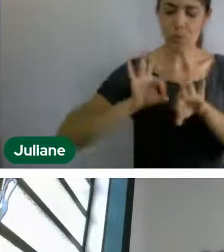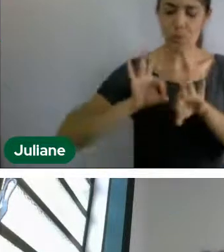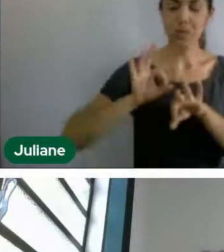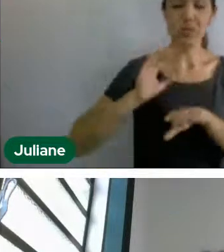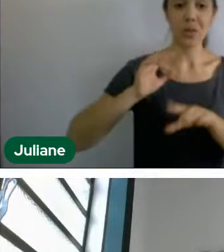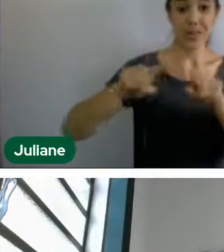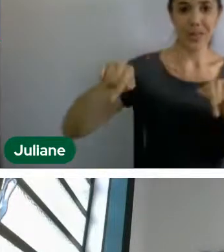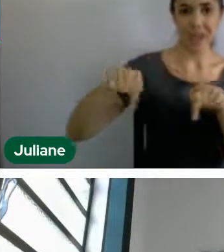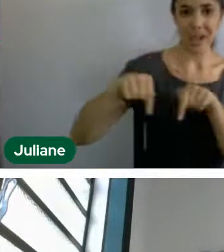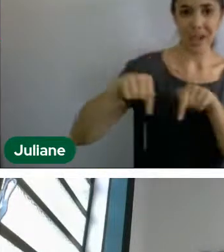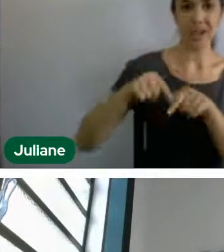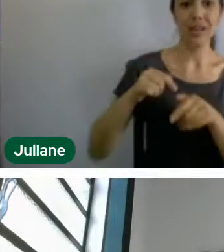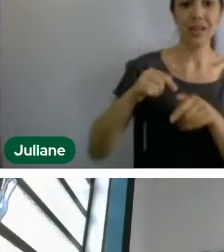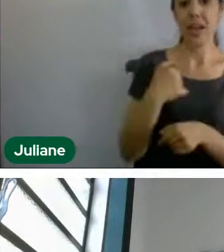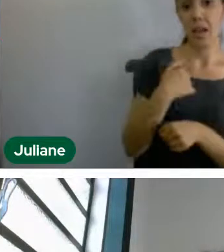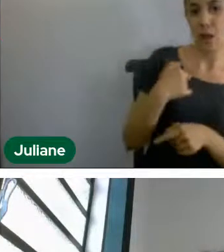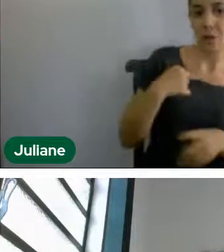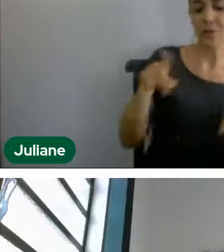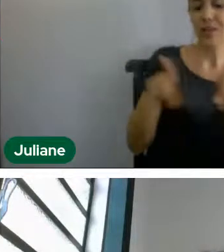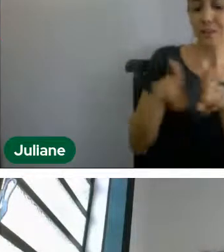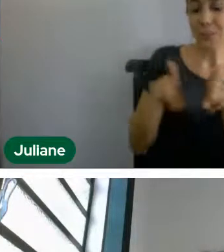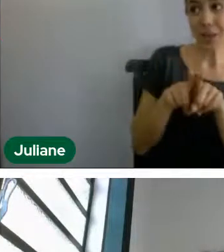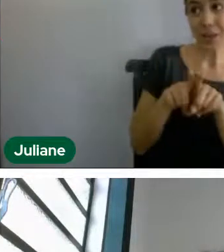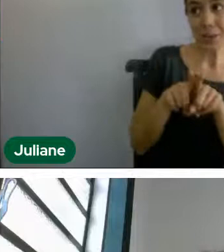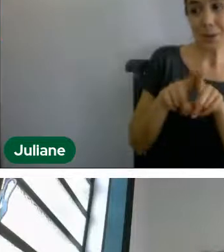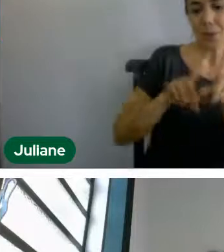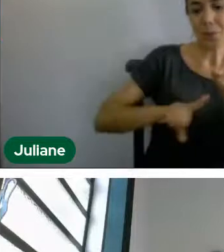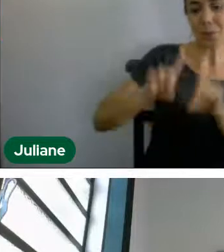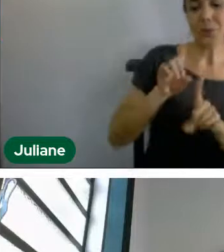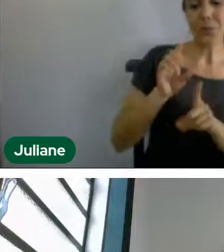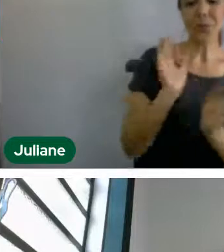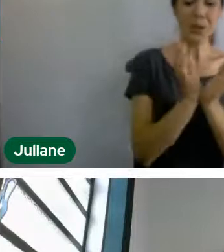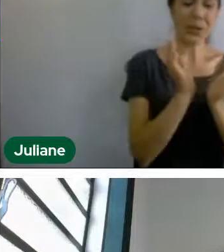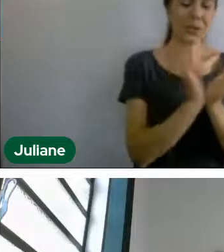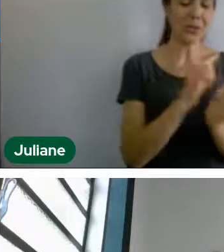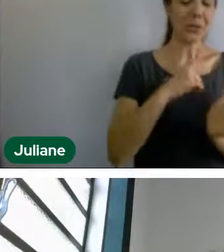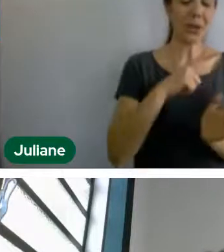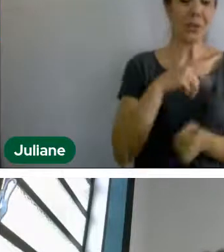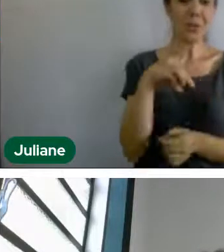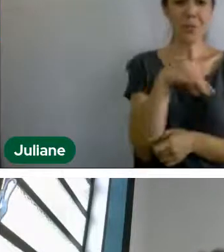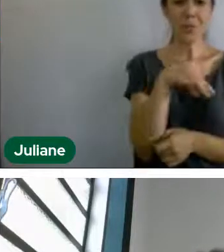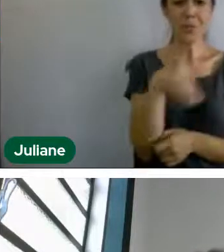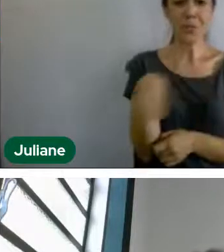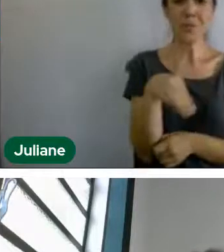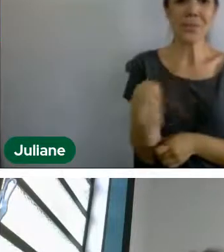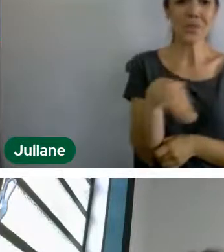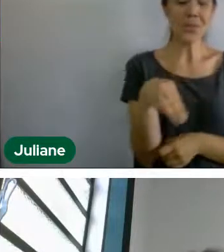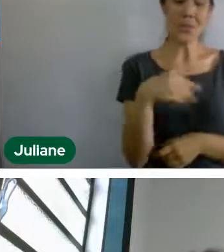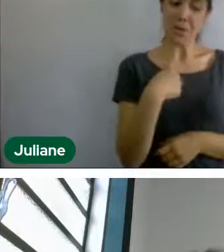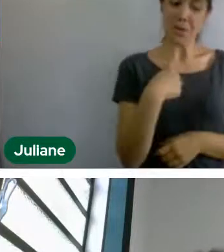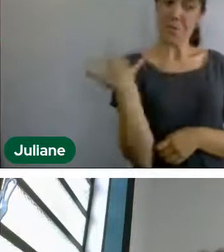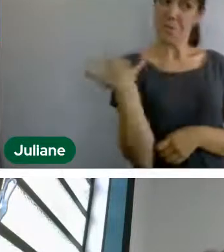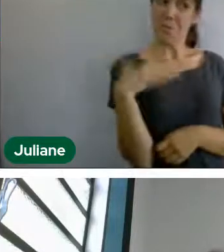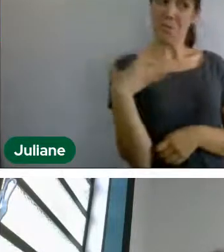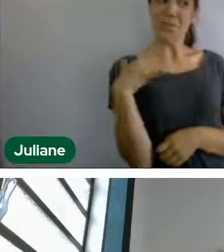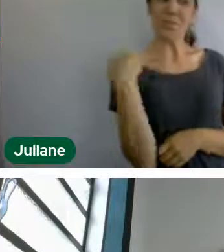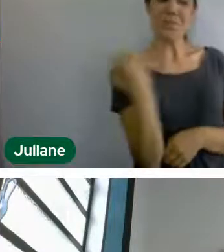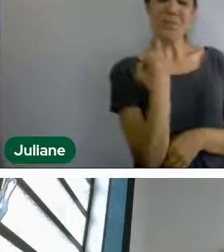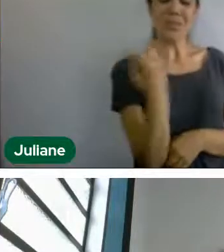que estão sendo muito importantes aí no, nesse CPEX, né, primeira edição aí totalmente online.